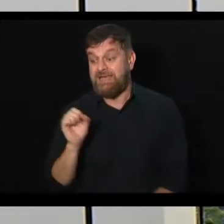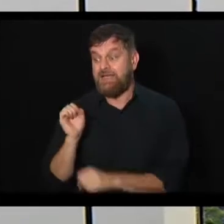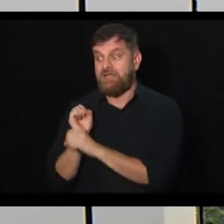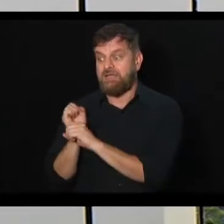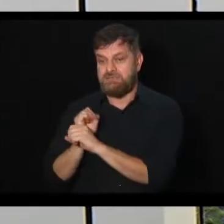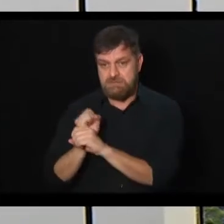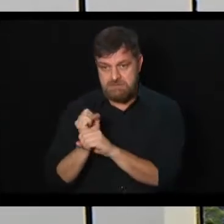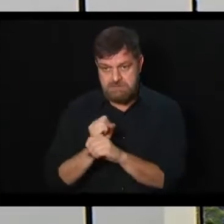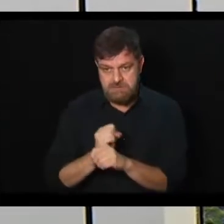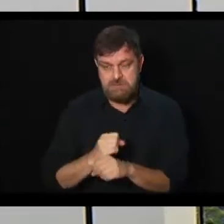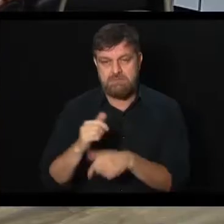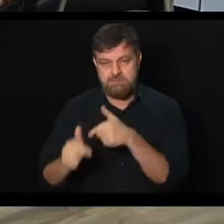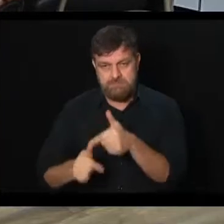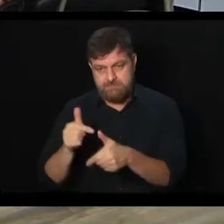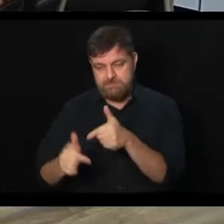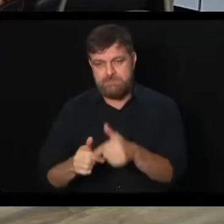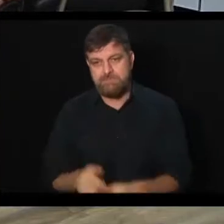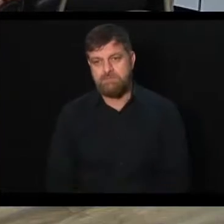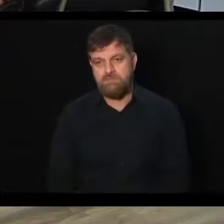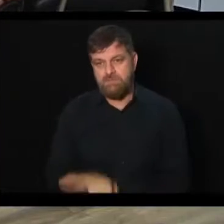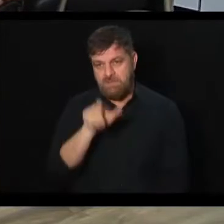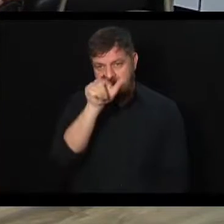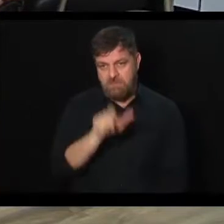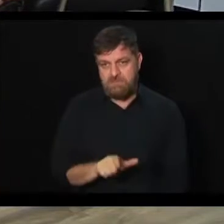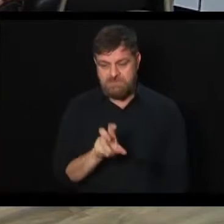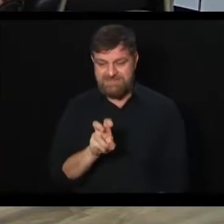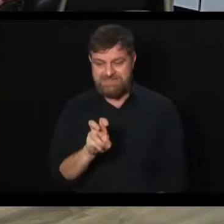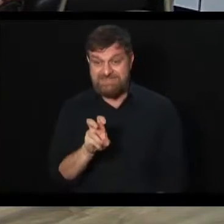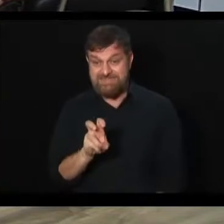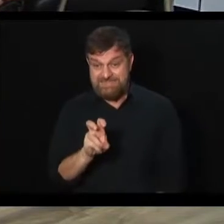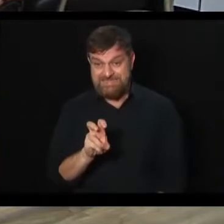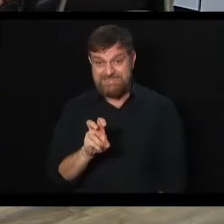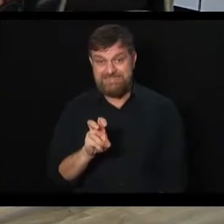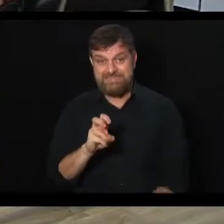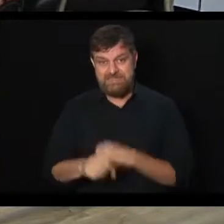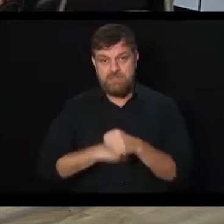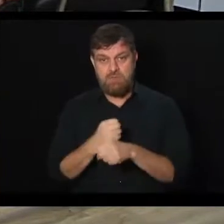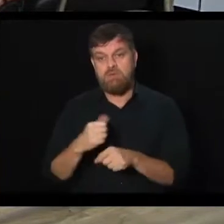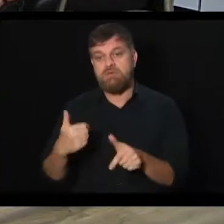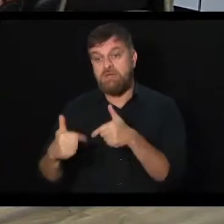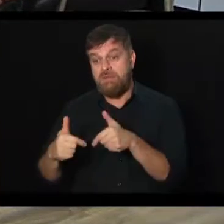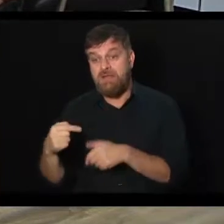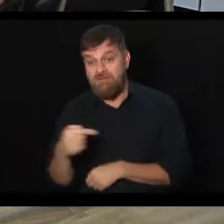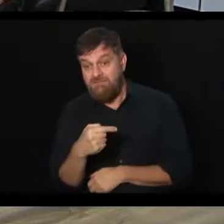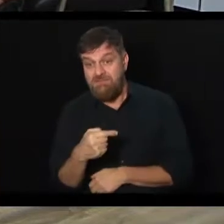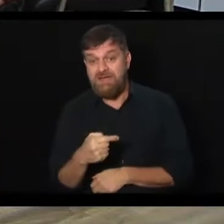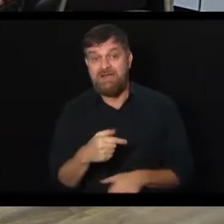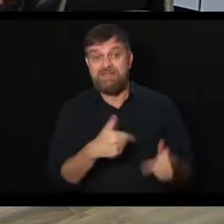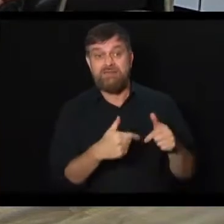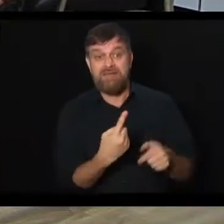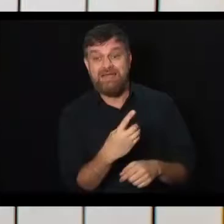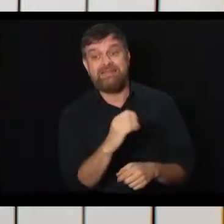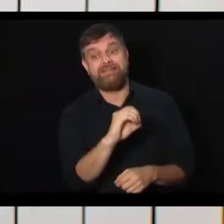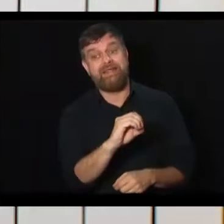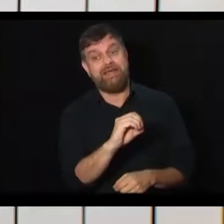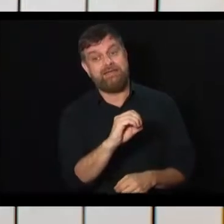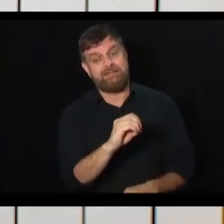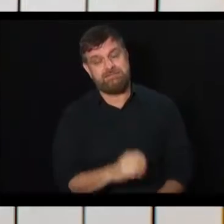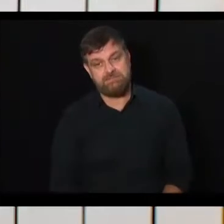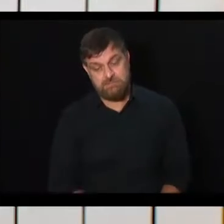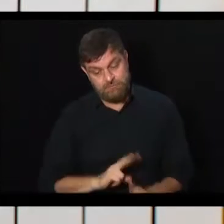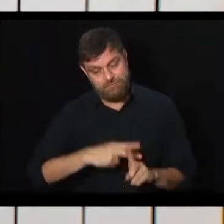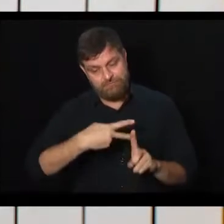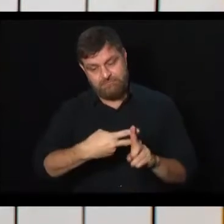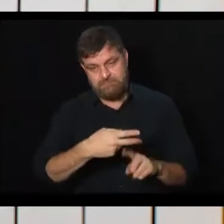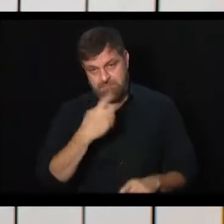Ou seja, quem deveria trabalhar mais cinco vai trabalhar mais dez. Exatamente. Está certo. Vereadora, quando a gente fala